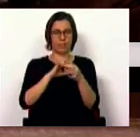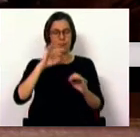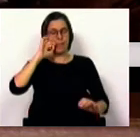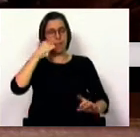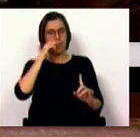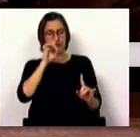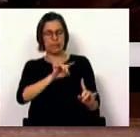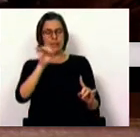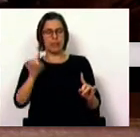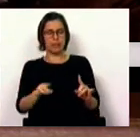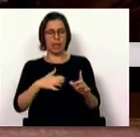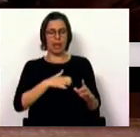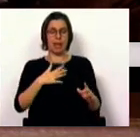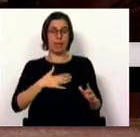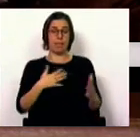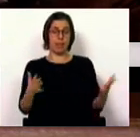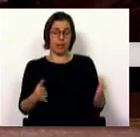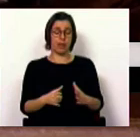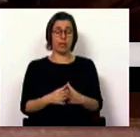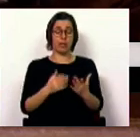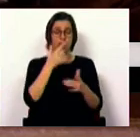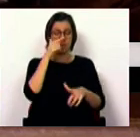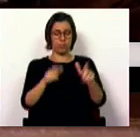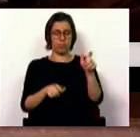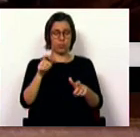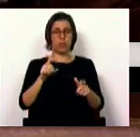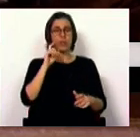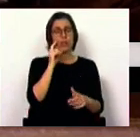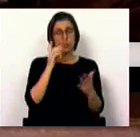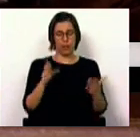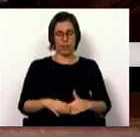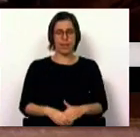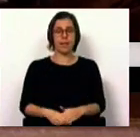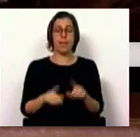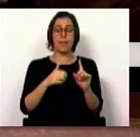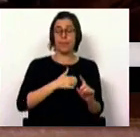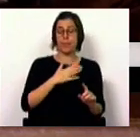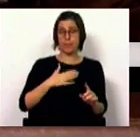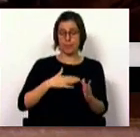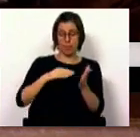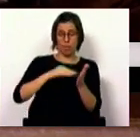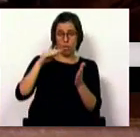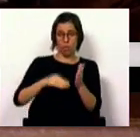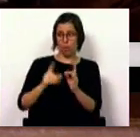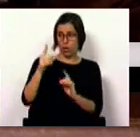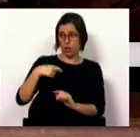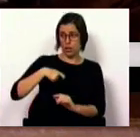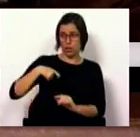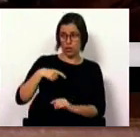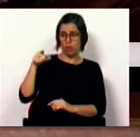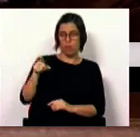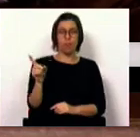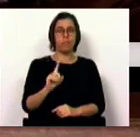danos causados pelas empresas e pelo pessoal de segurança. As entidades contratantes não se